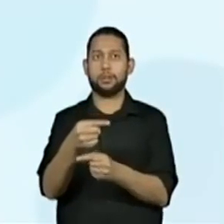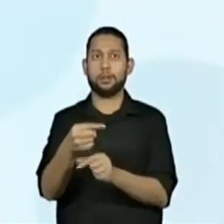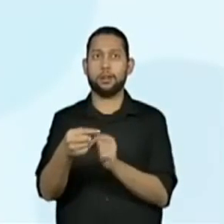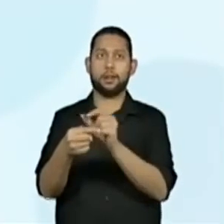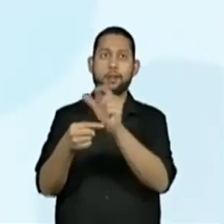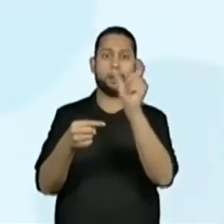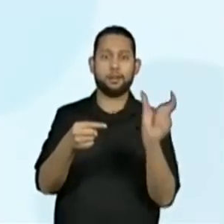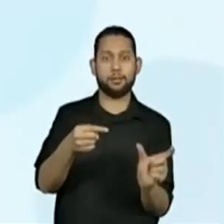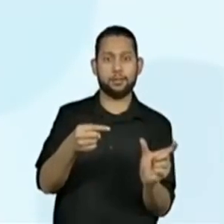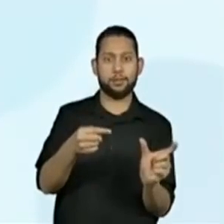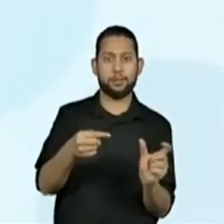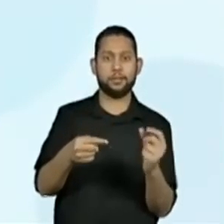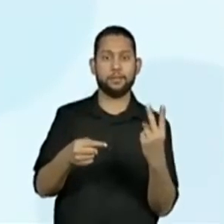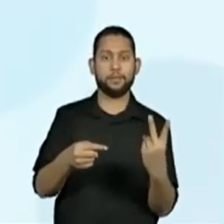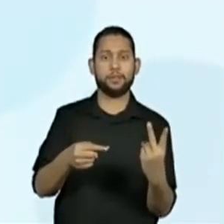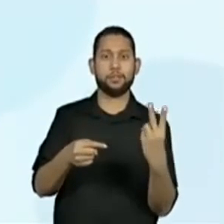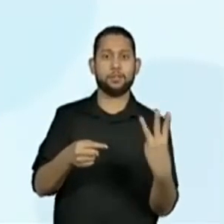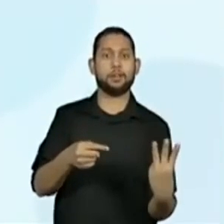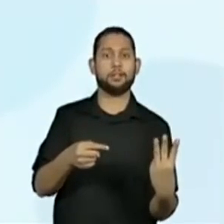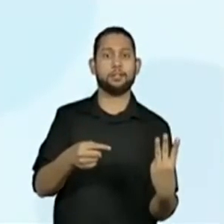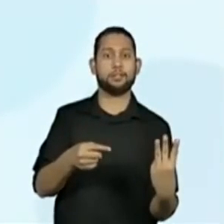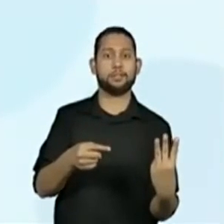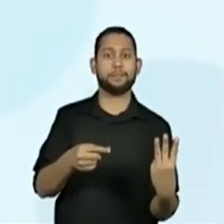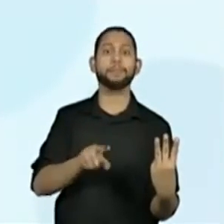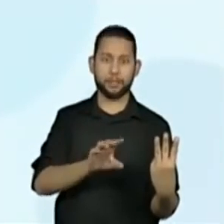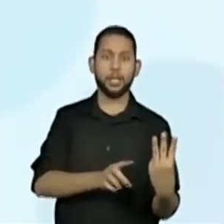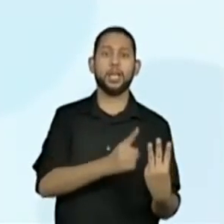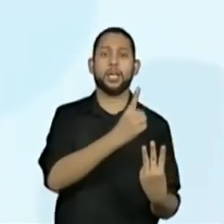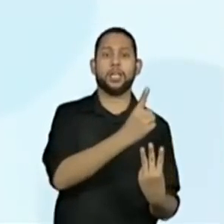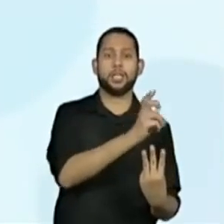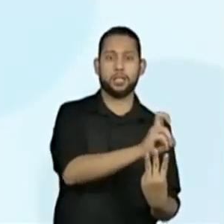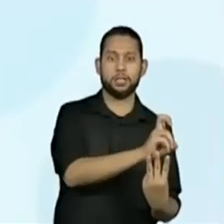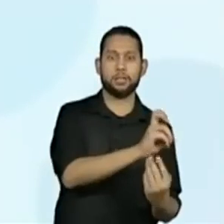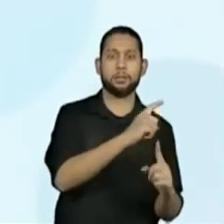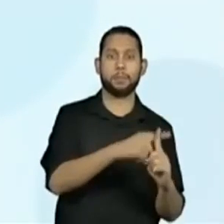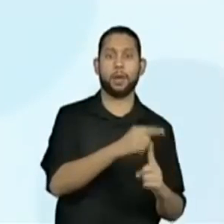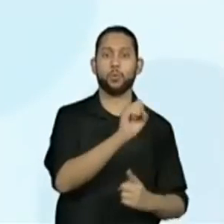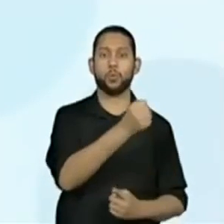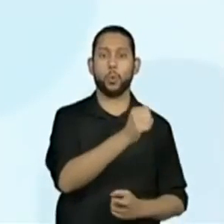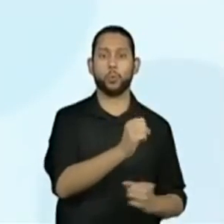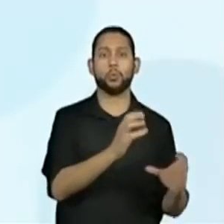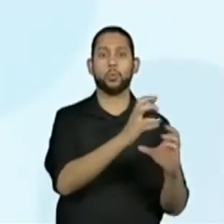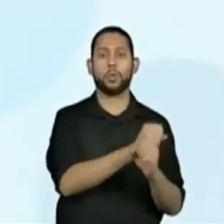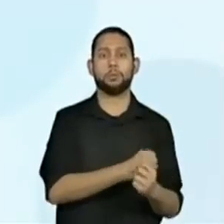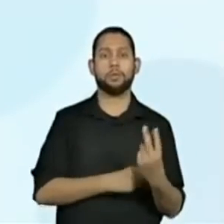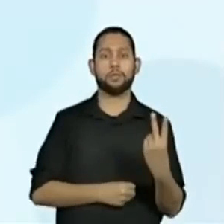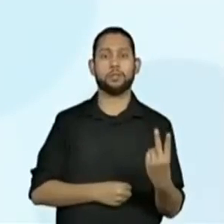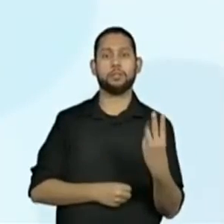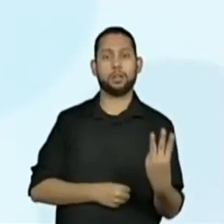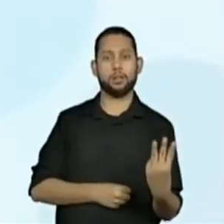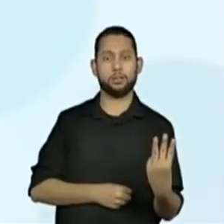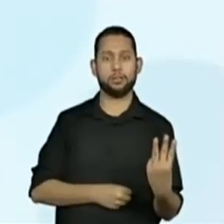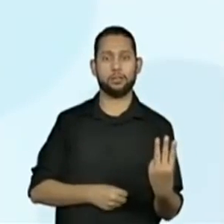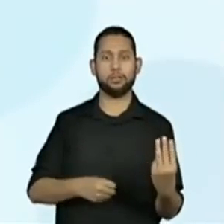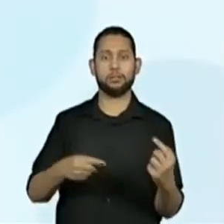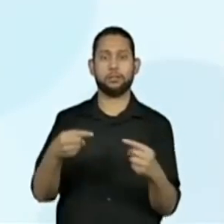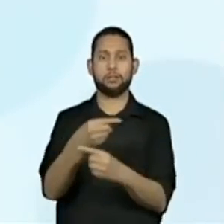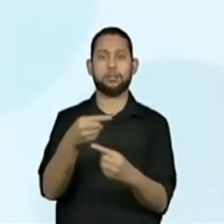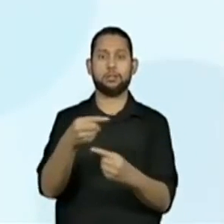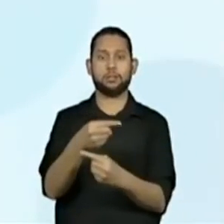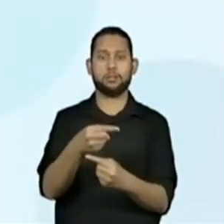direito do sinal de igual, depois do sinal de igual, o 15 mais 8